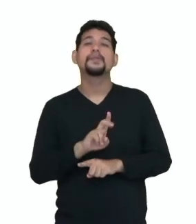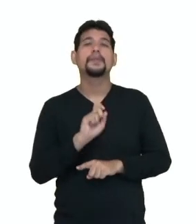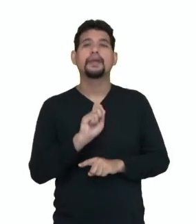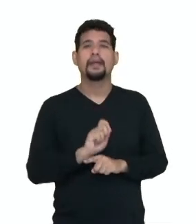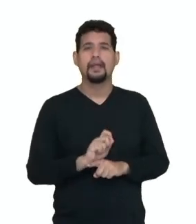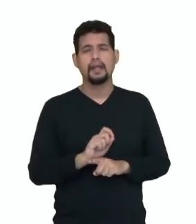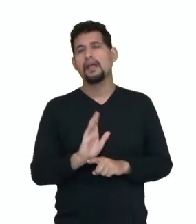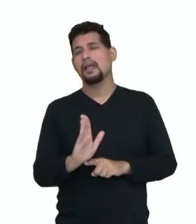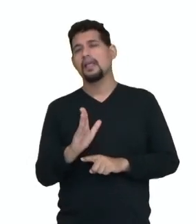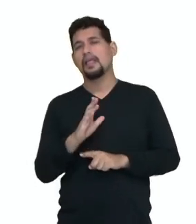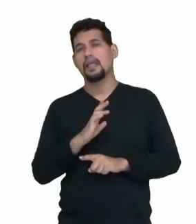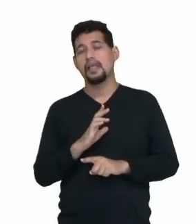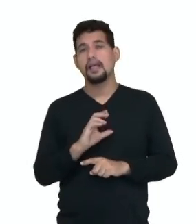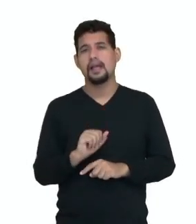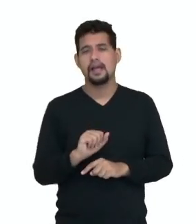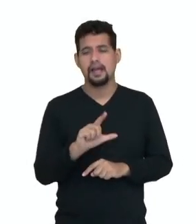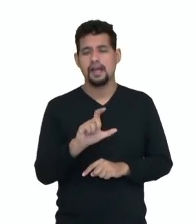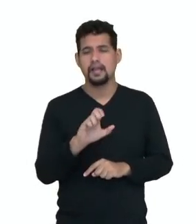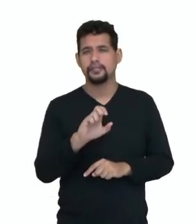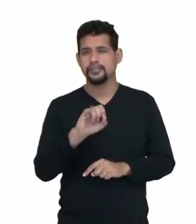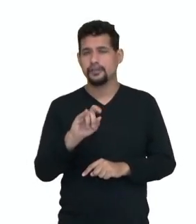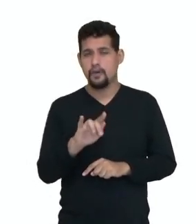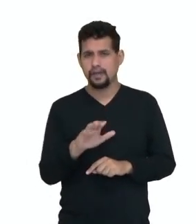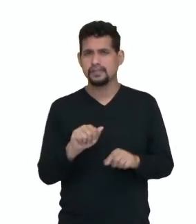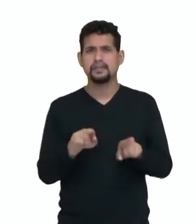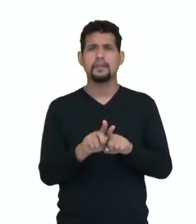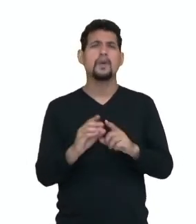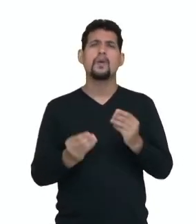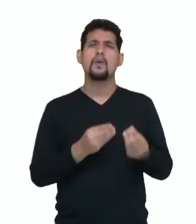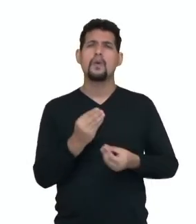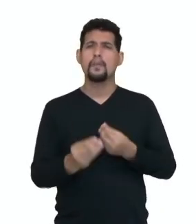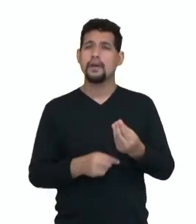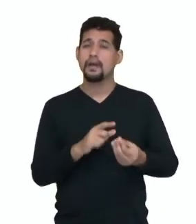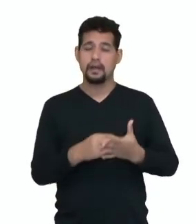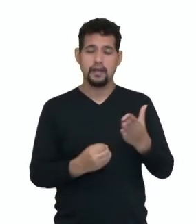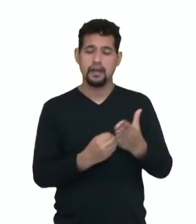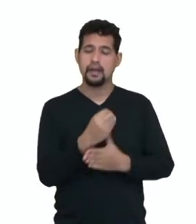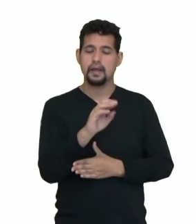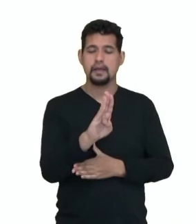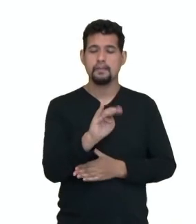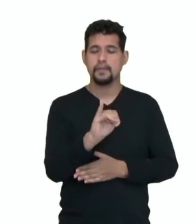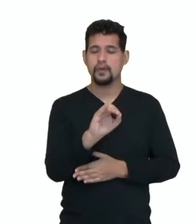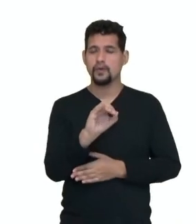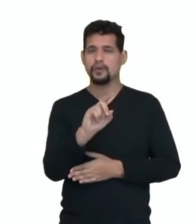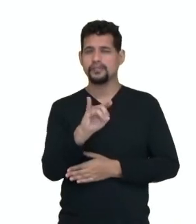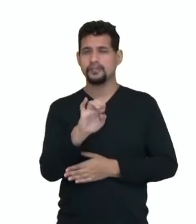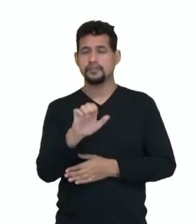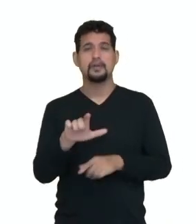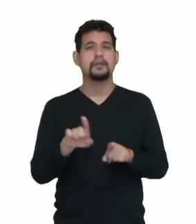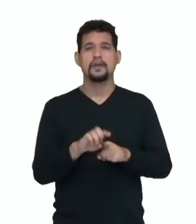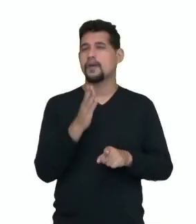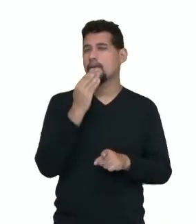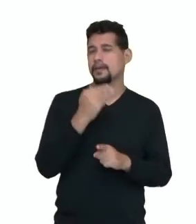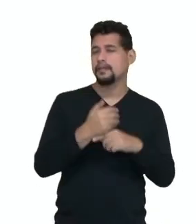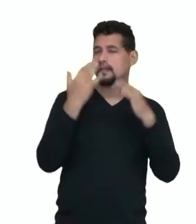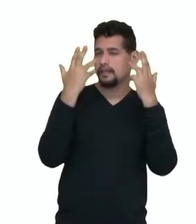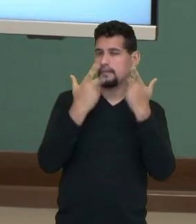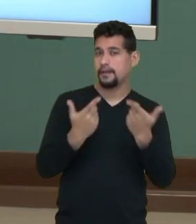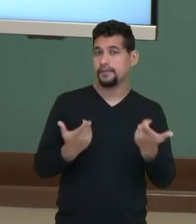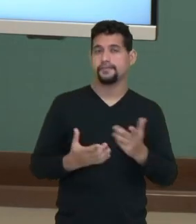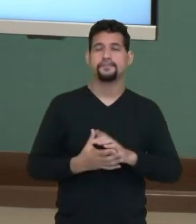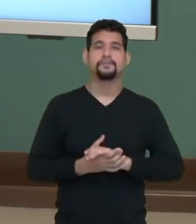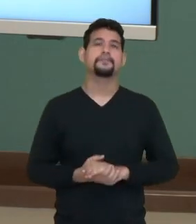como ele é uma oleaginosa, né? A sua semente é usada também para a produção de biodiesel, assim como também alimentação animal, tá bom?